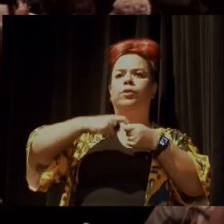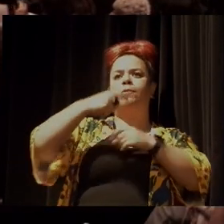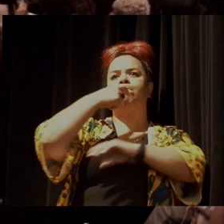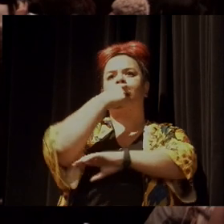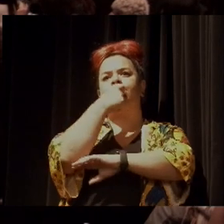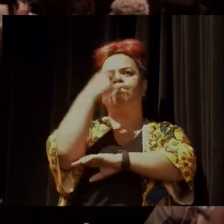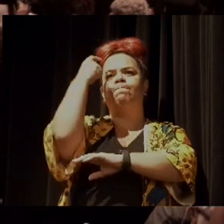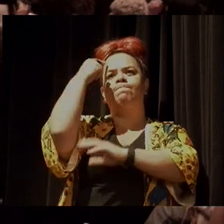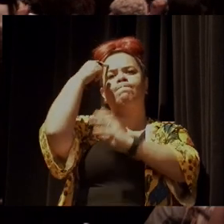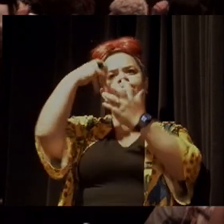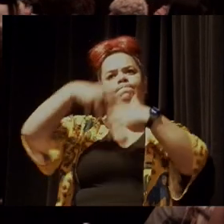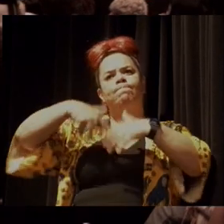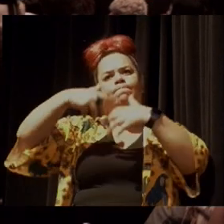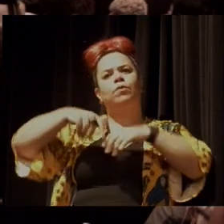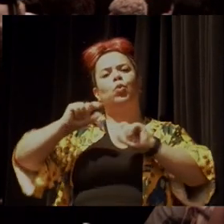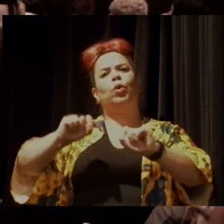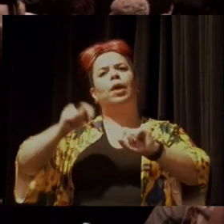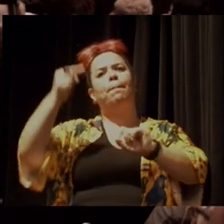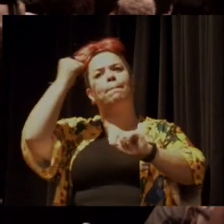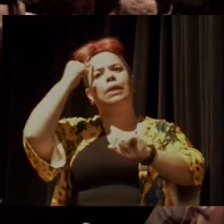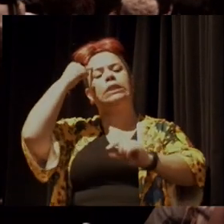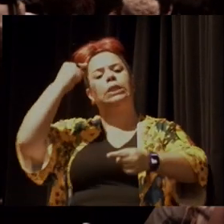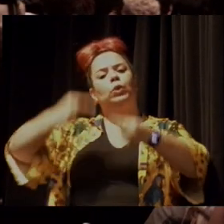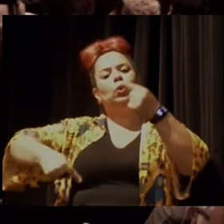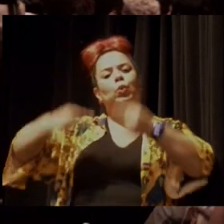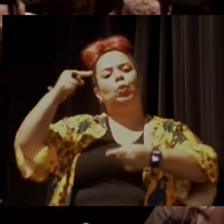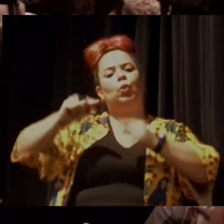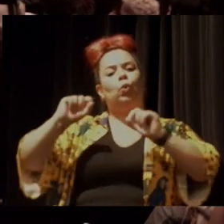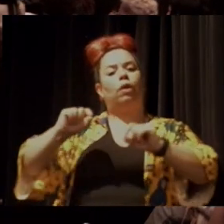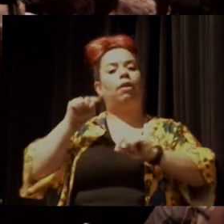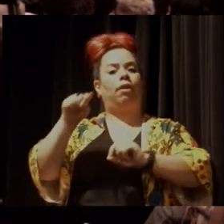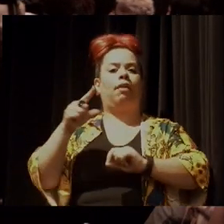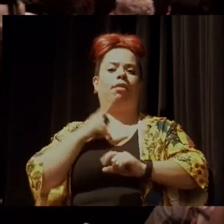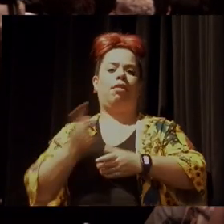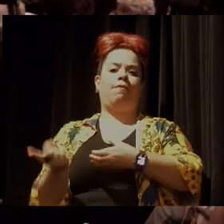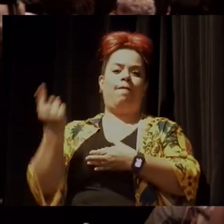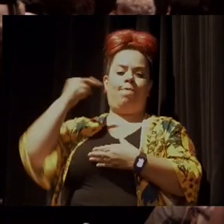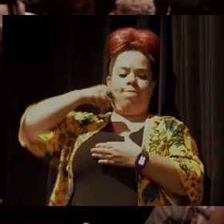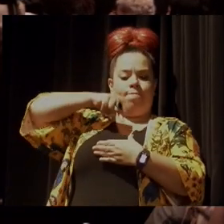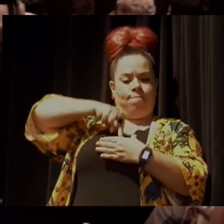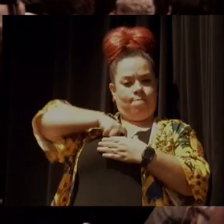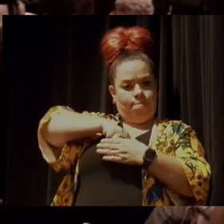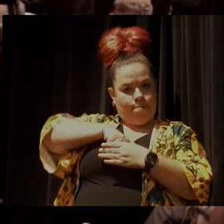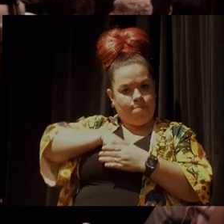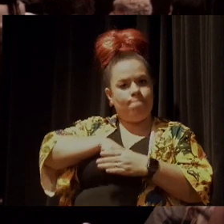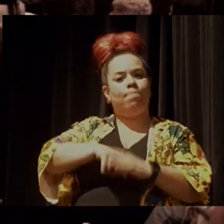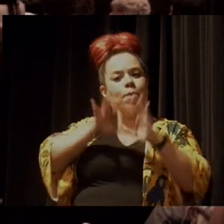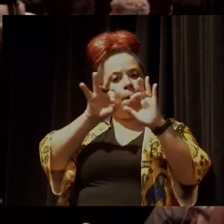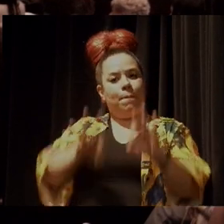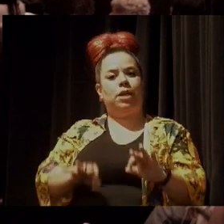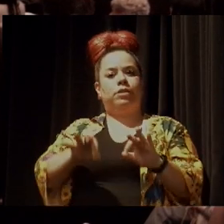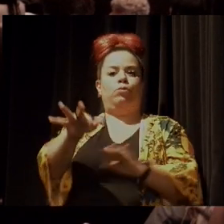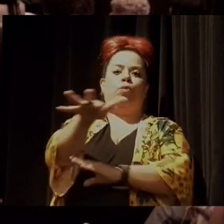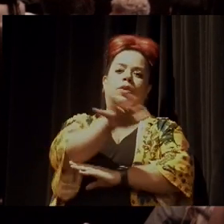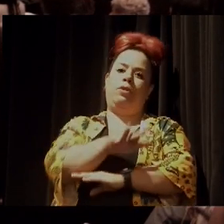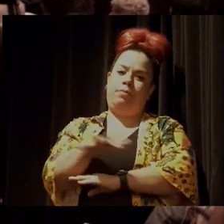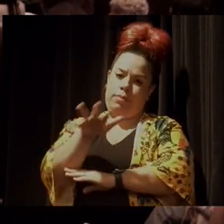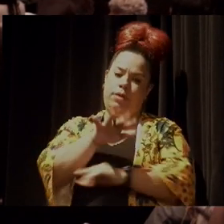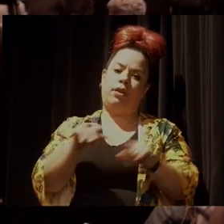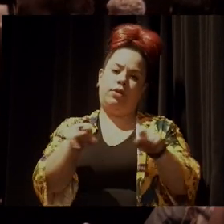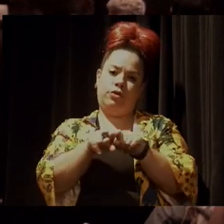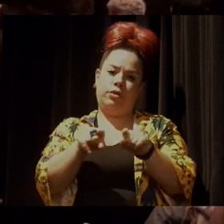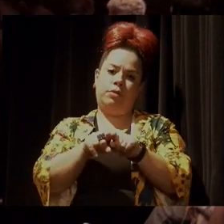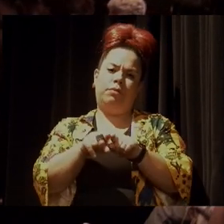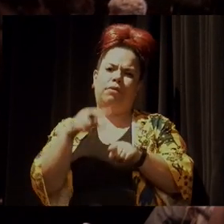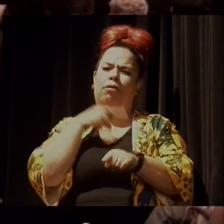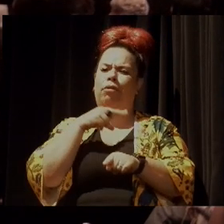levando, trazendo esse elemento da política, porque ele está intrinsecado mesmo em todo esse ambiente, em todas essas